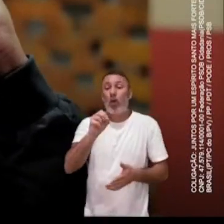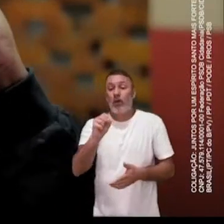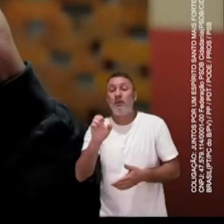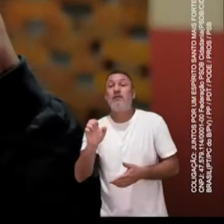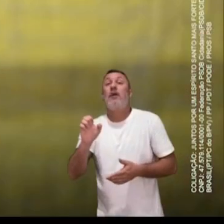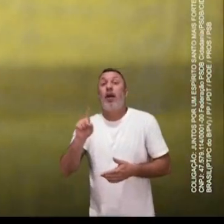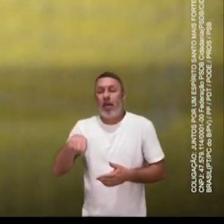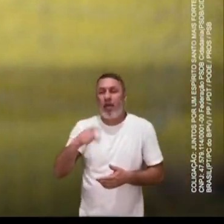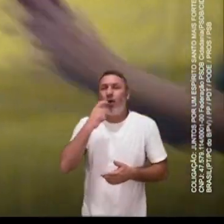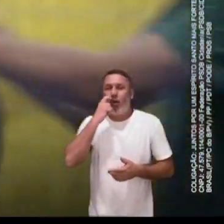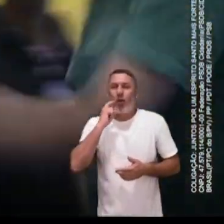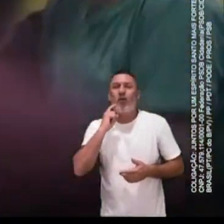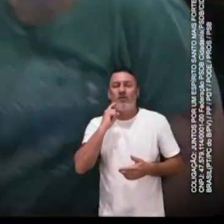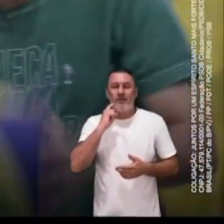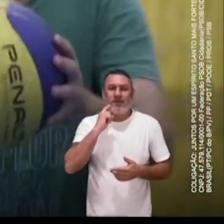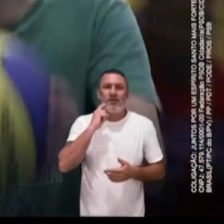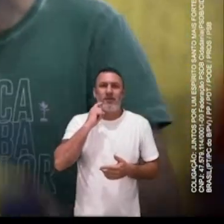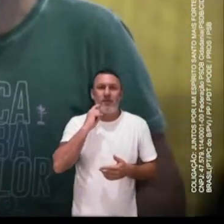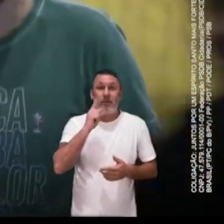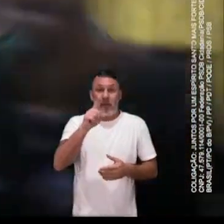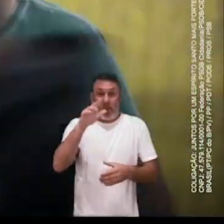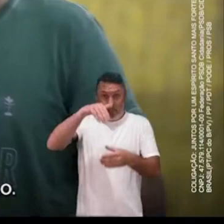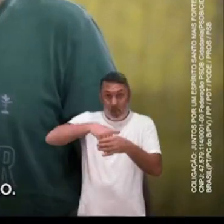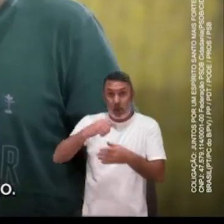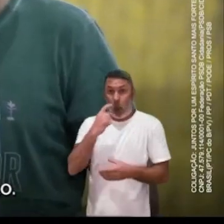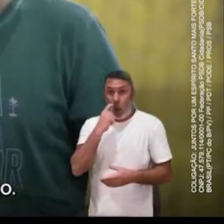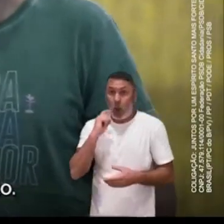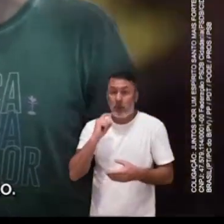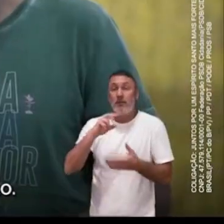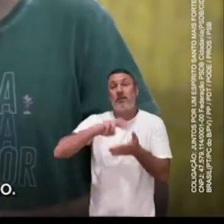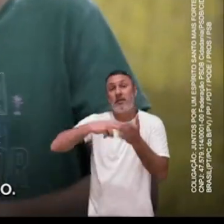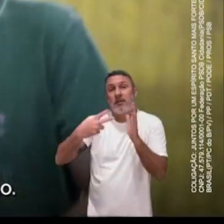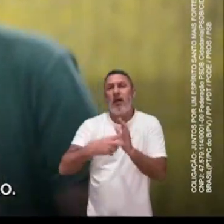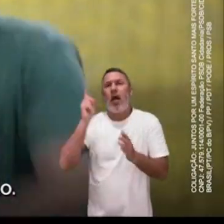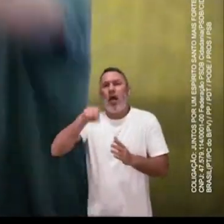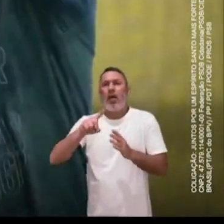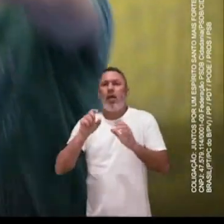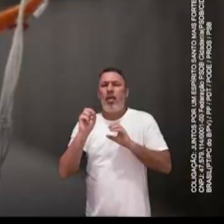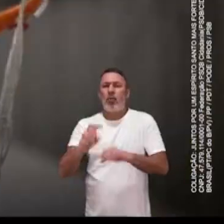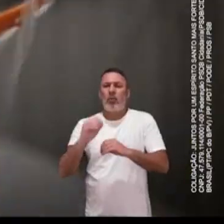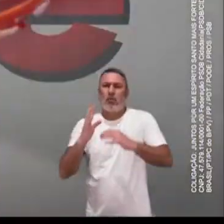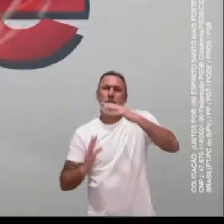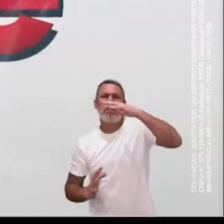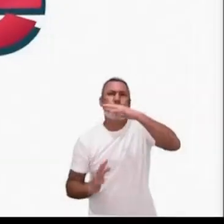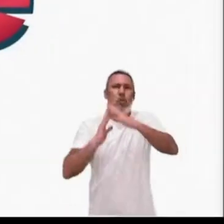Rose de Freitas. Votar na Rose é marcar muitos pontos para a educação.